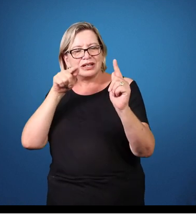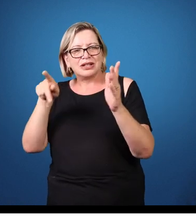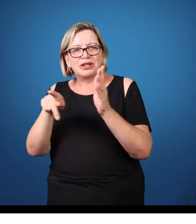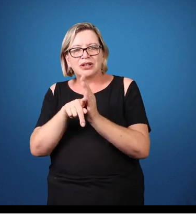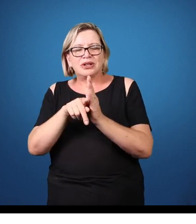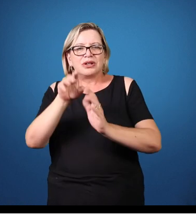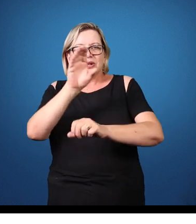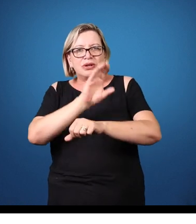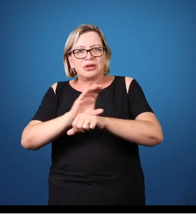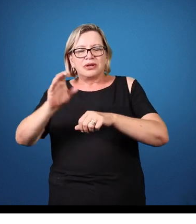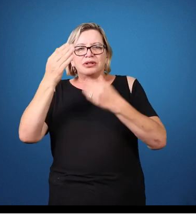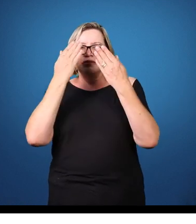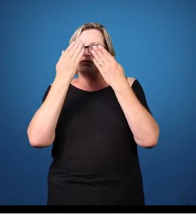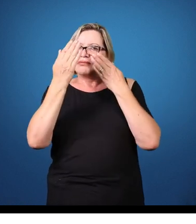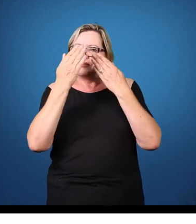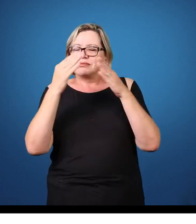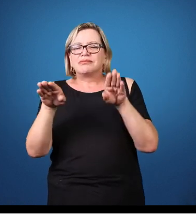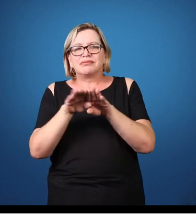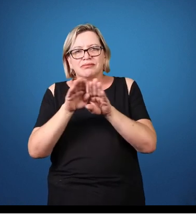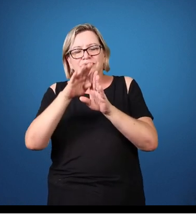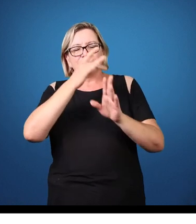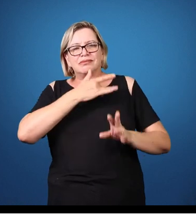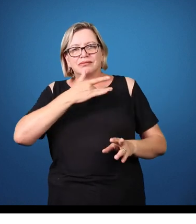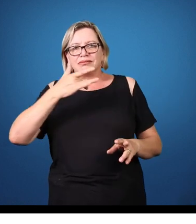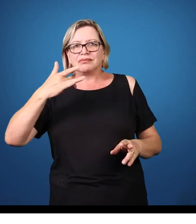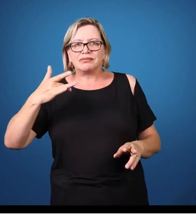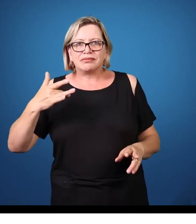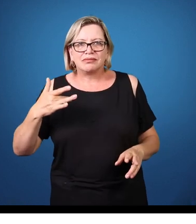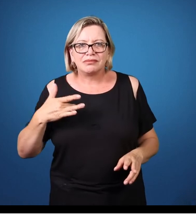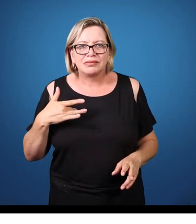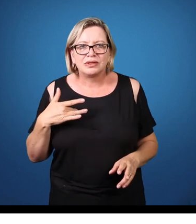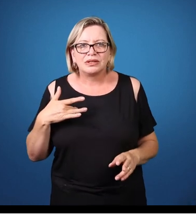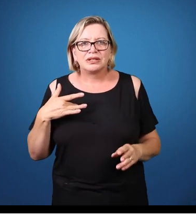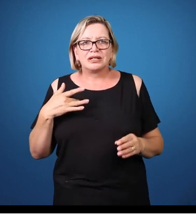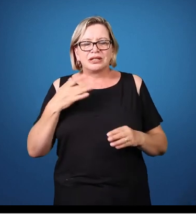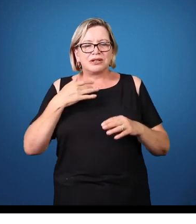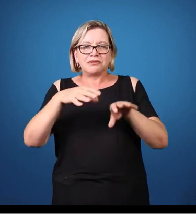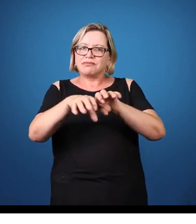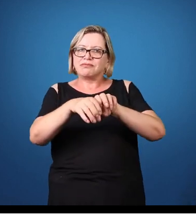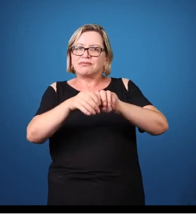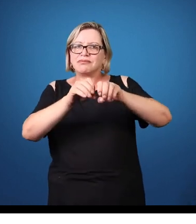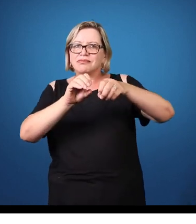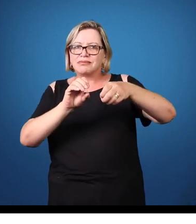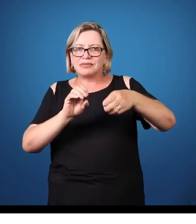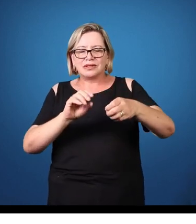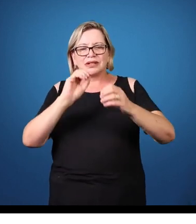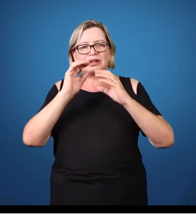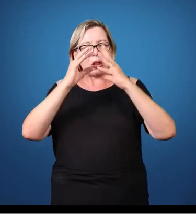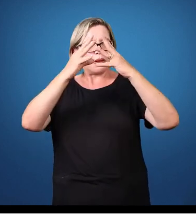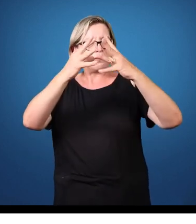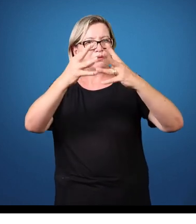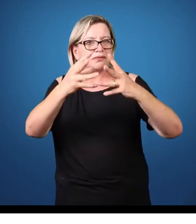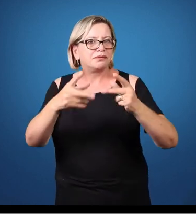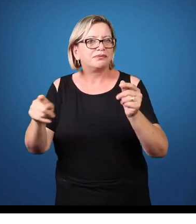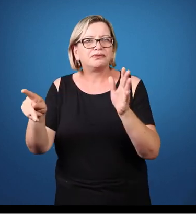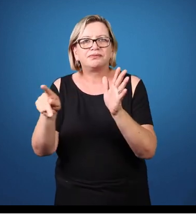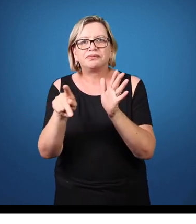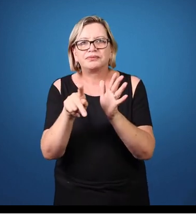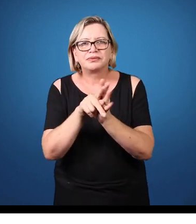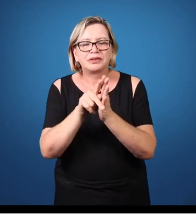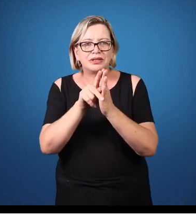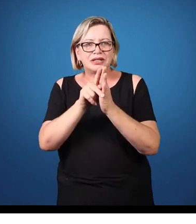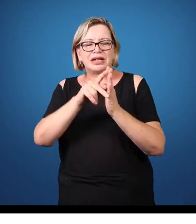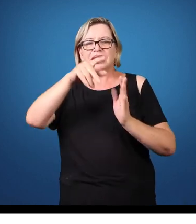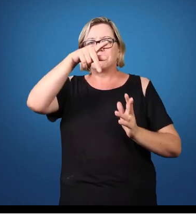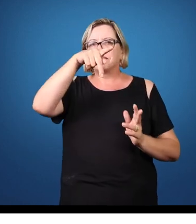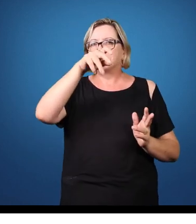Então, minha formação foi toda na área da Psicanálise e da Saúde Mental. E atualmente estou,